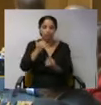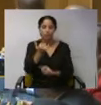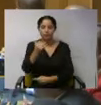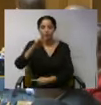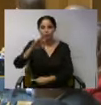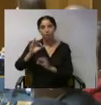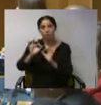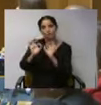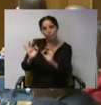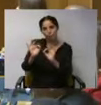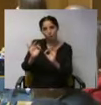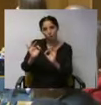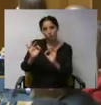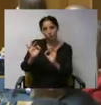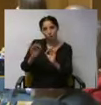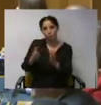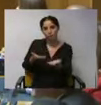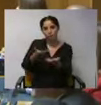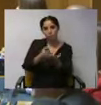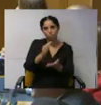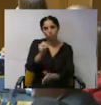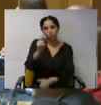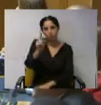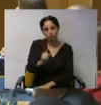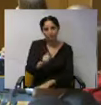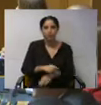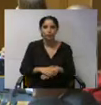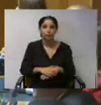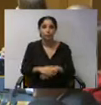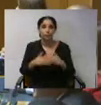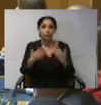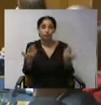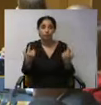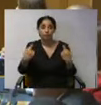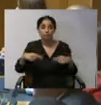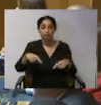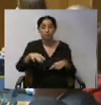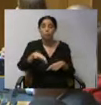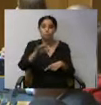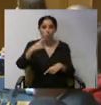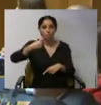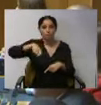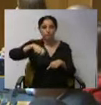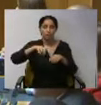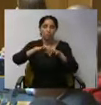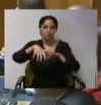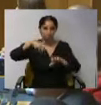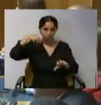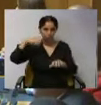votos a favor do candidato José Manuel Rodrigues. Temos presidente da Assembleia,